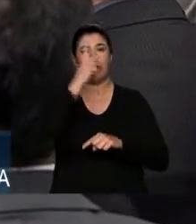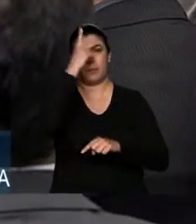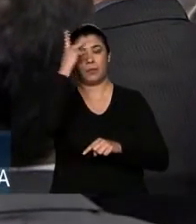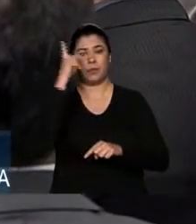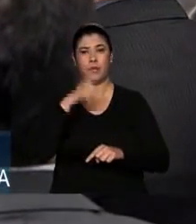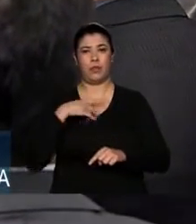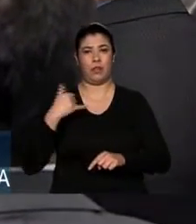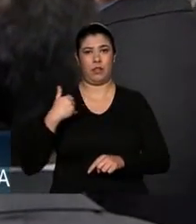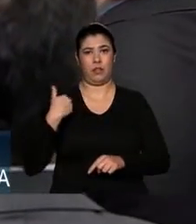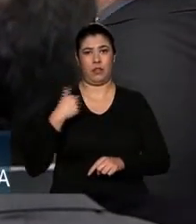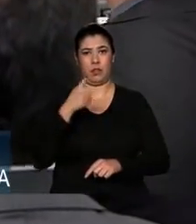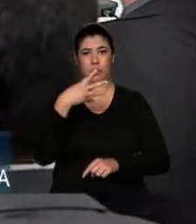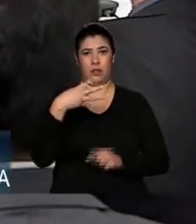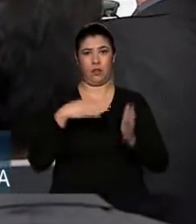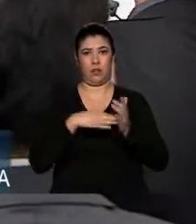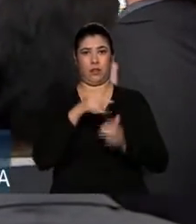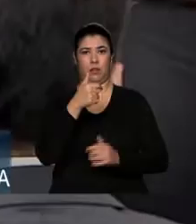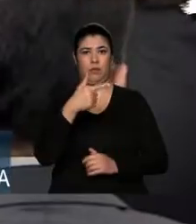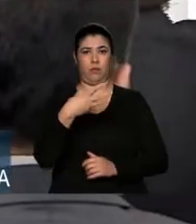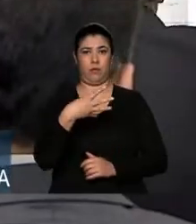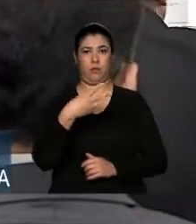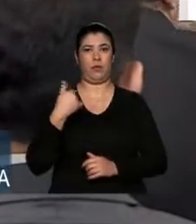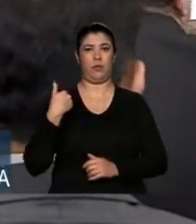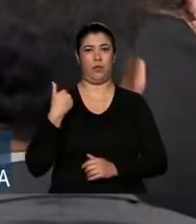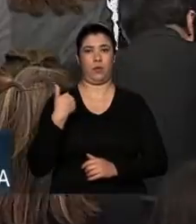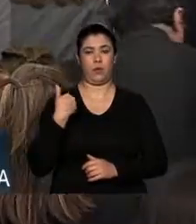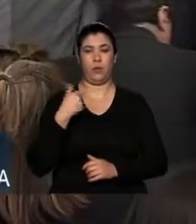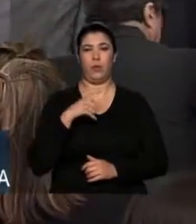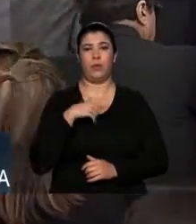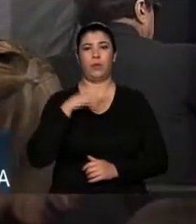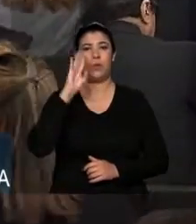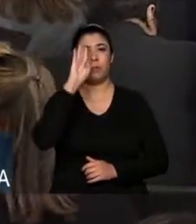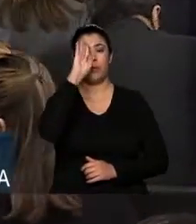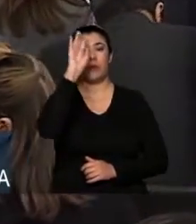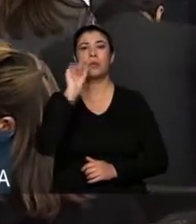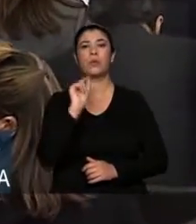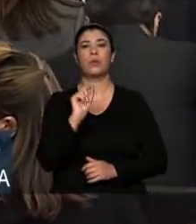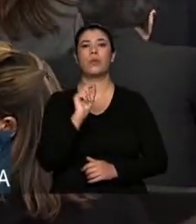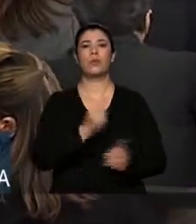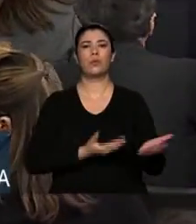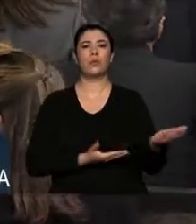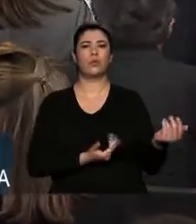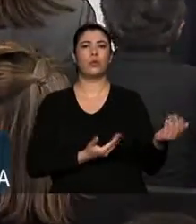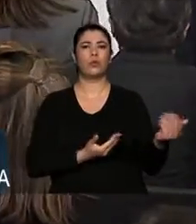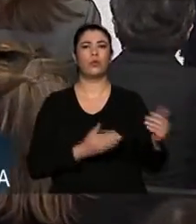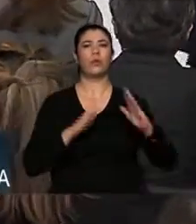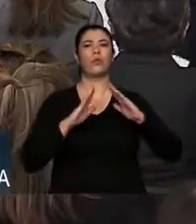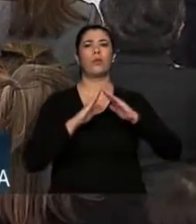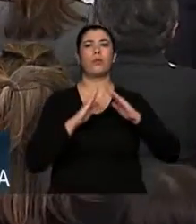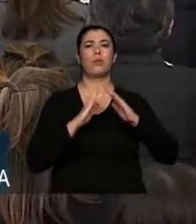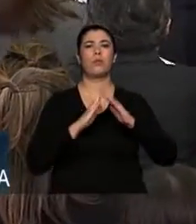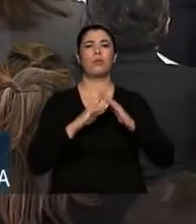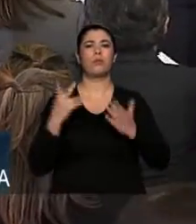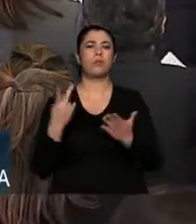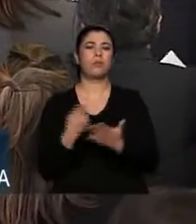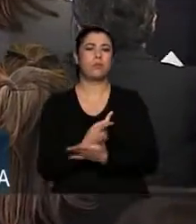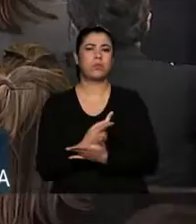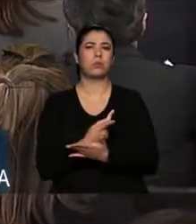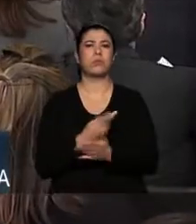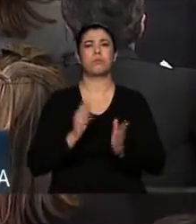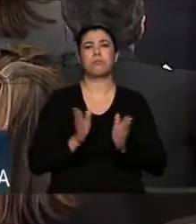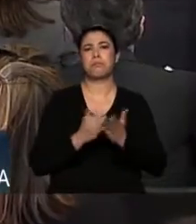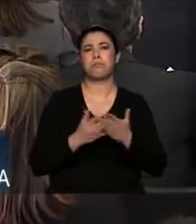14 e 24 anos, com prioridade ao jovem que vive em situação de vulnerabilidade